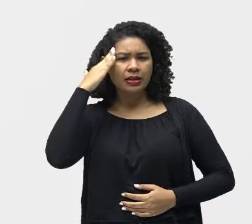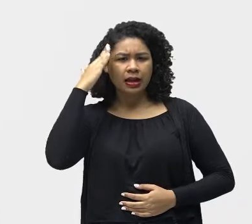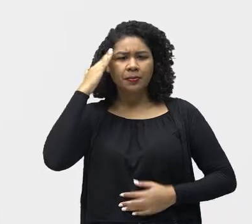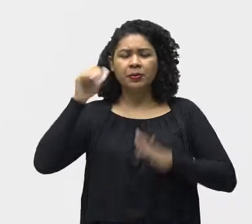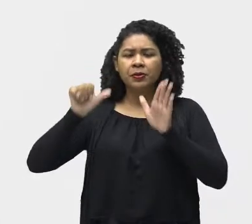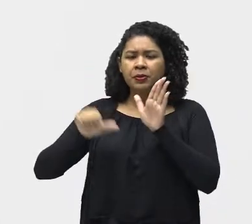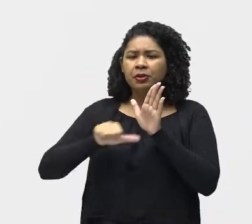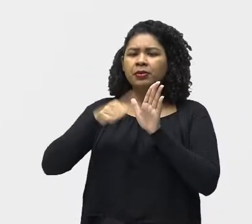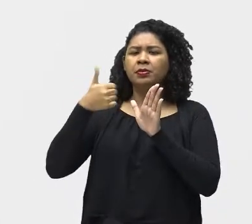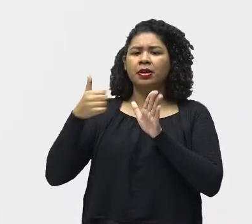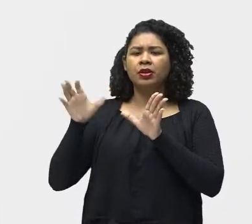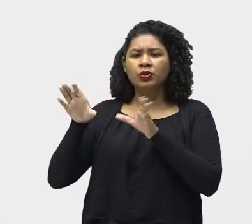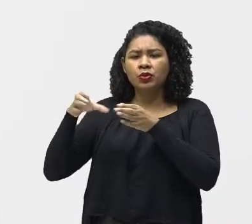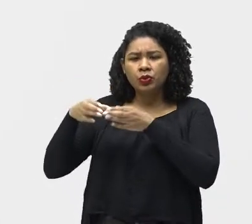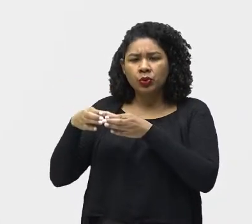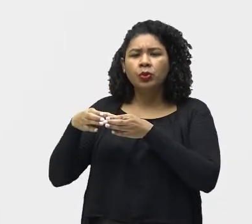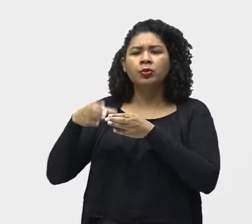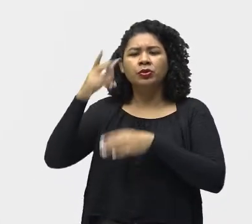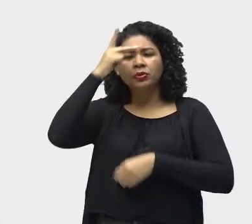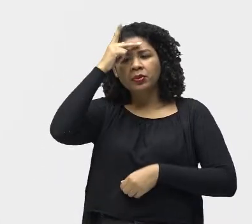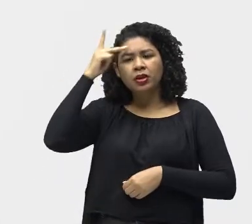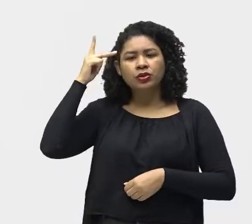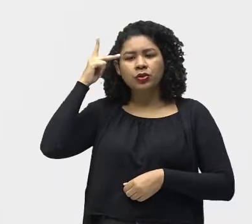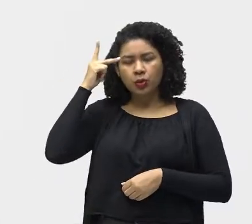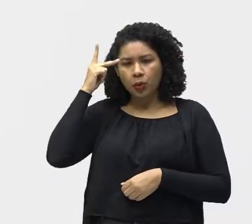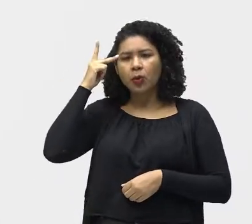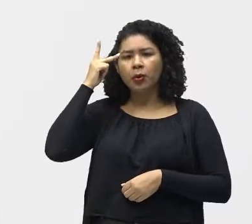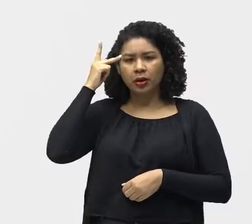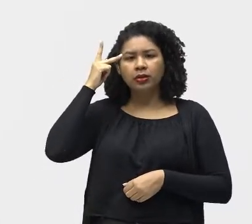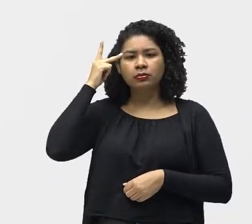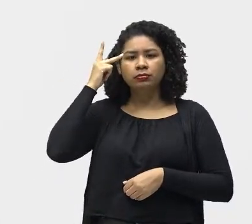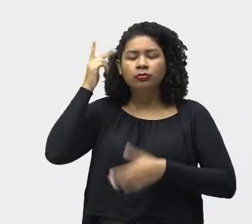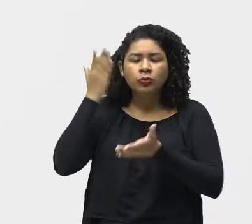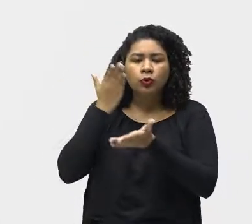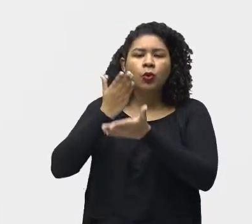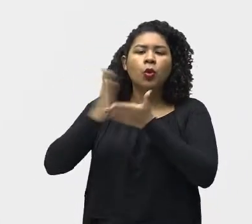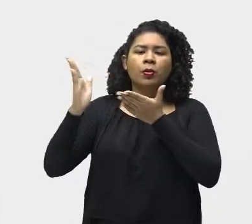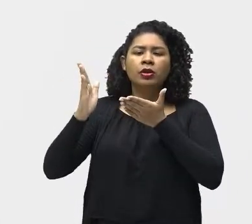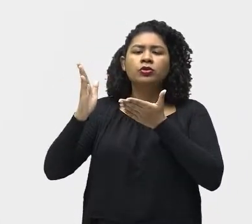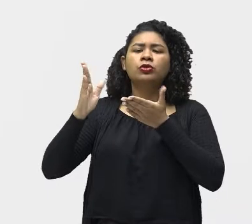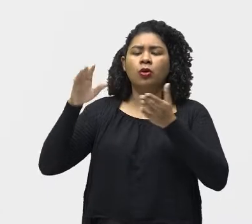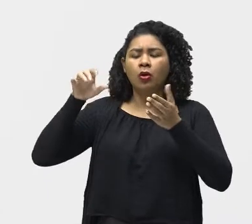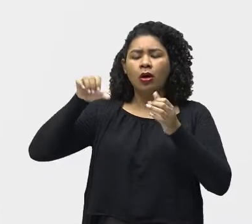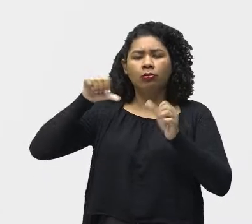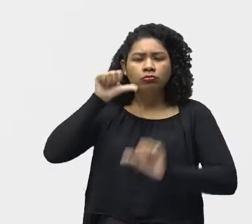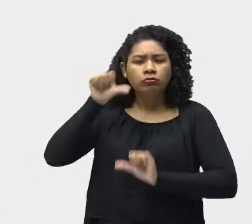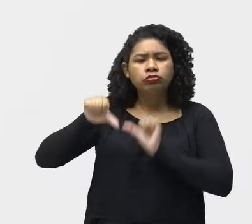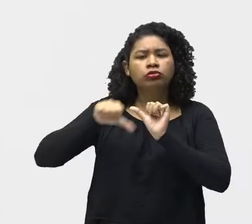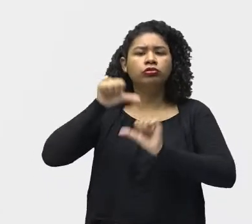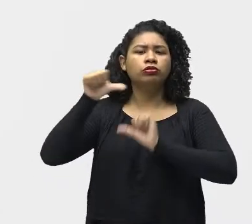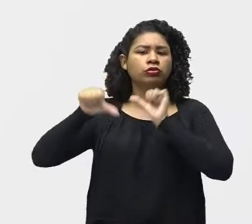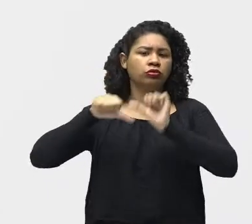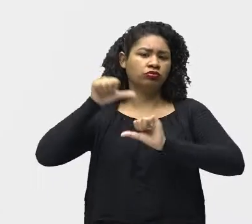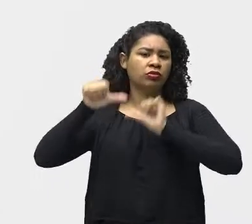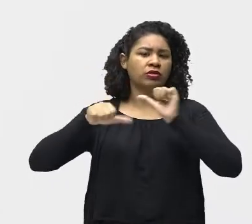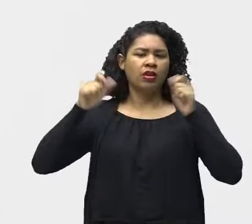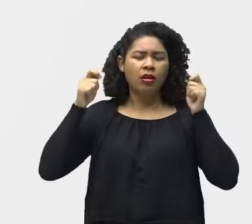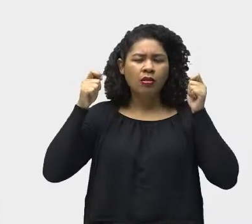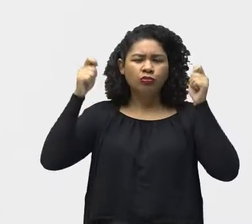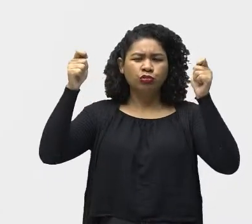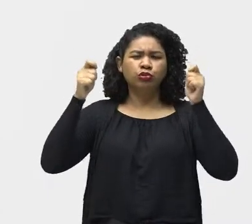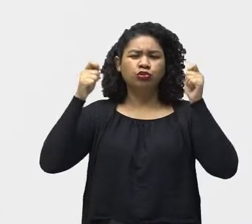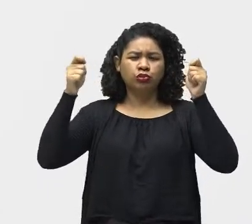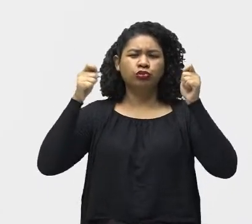Wycliffe, John Royce e o próprio Lothério, né? Isso trouxe um grande abalo para a estrutura interna da Igreja Católica.